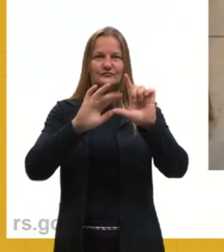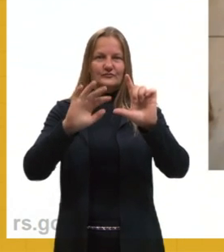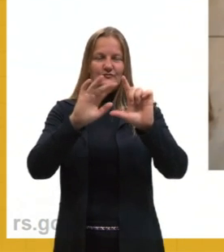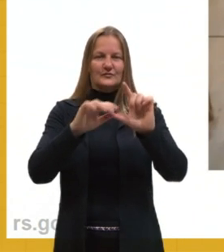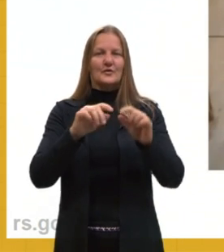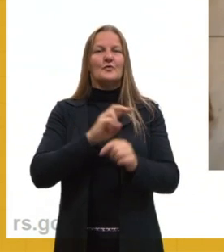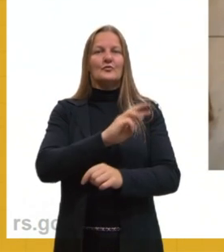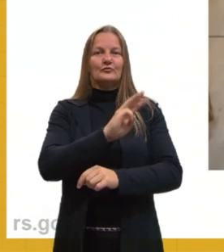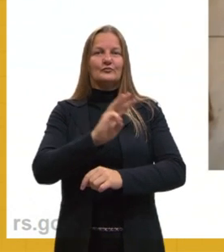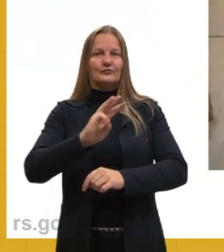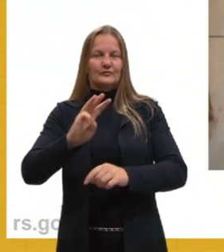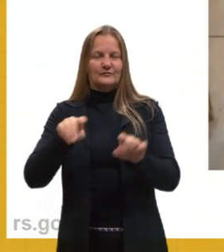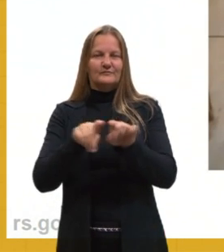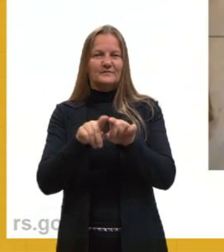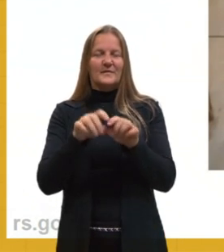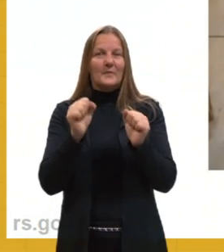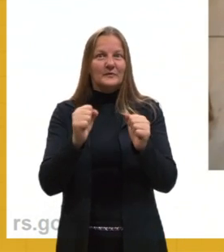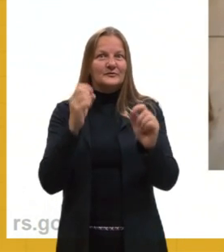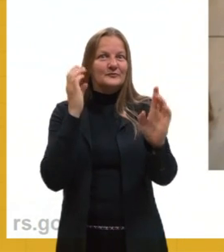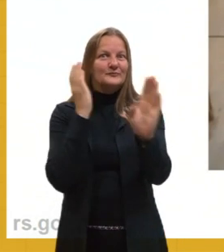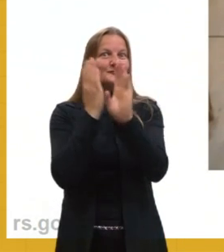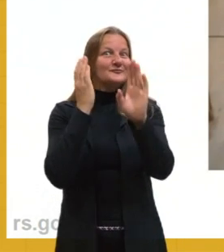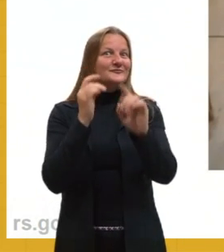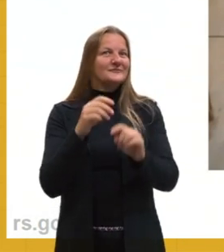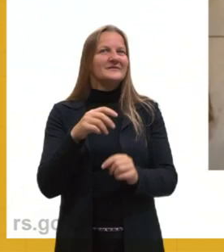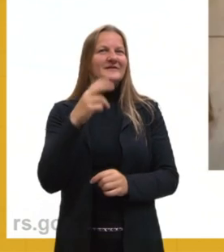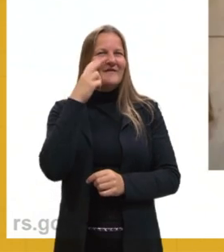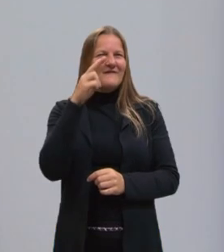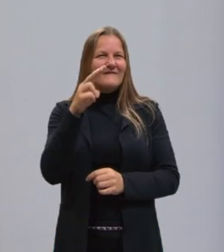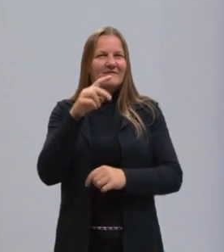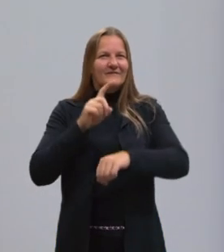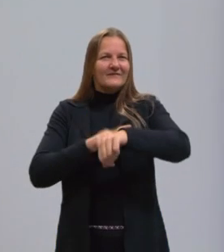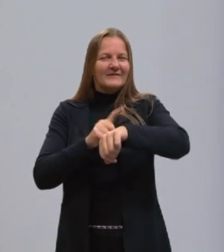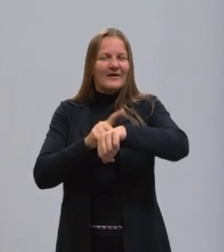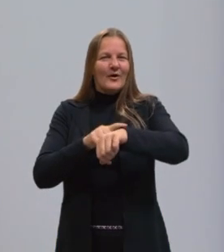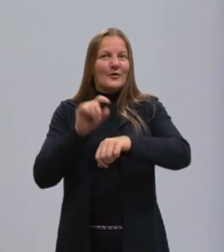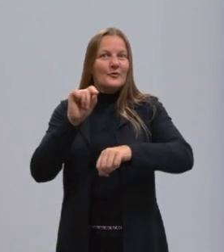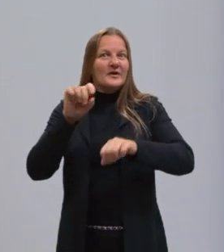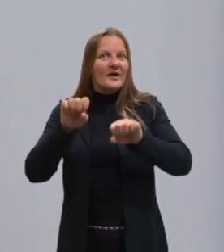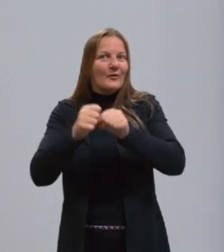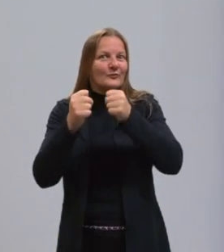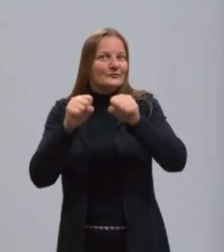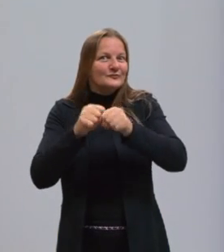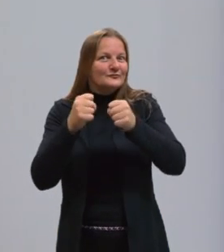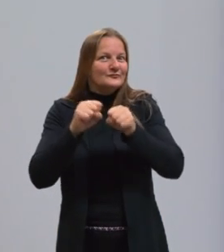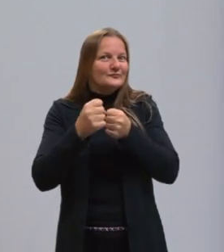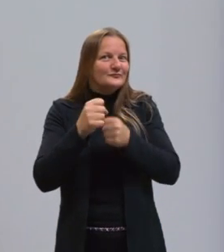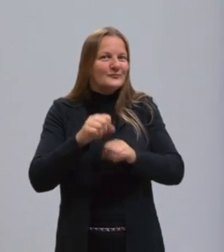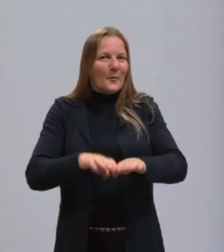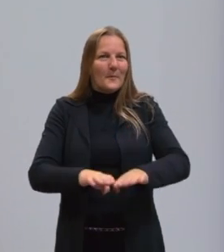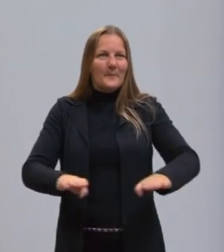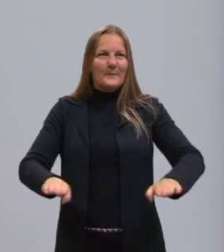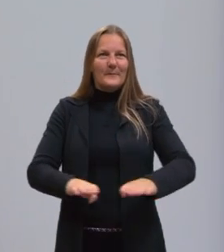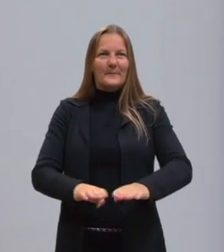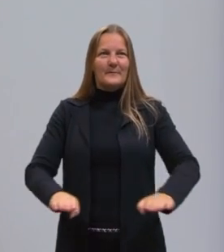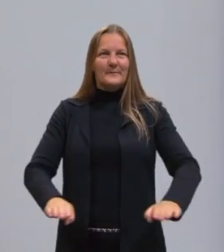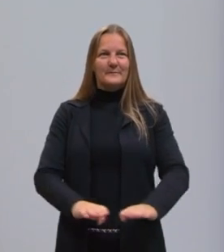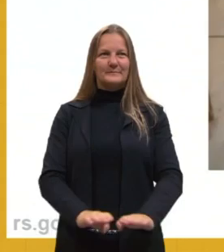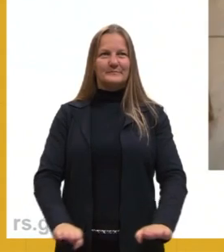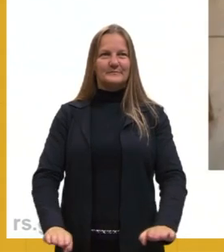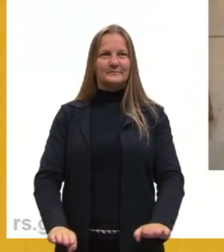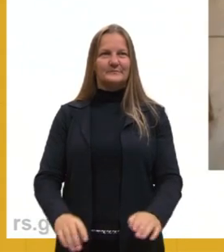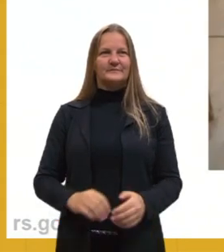link, que vocês então conseguem ver na hora o que está acontecendo com esse piso. ele começa então